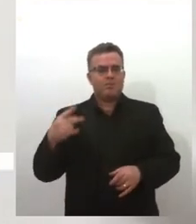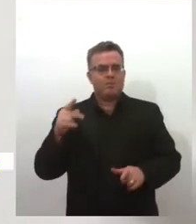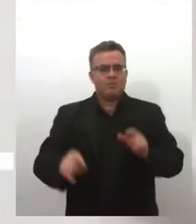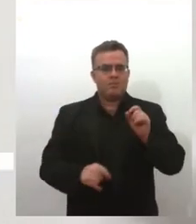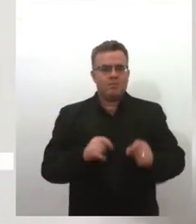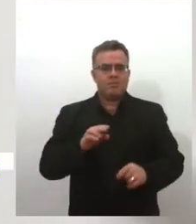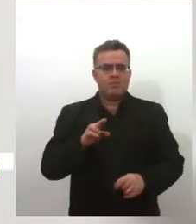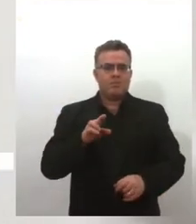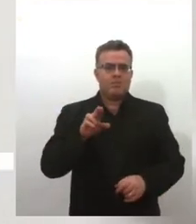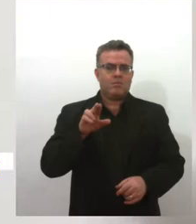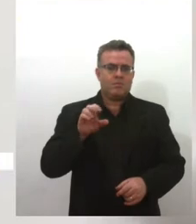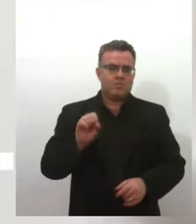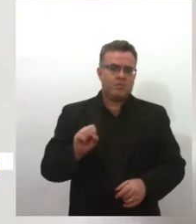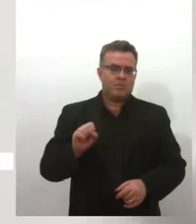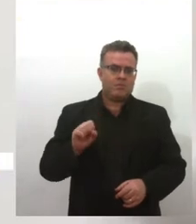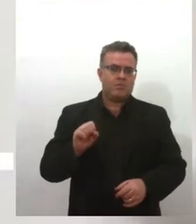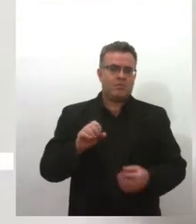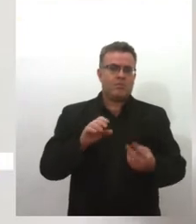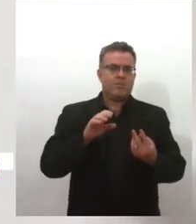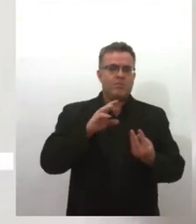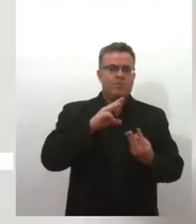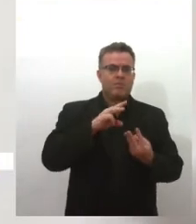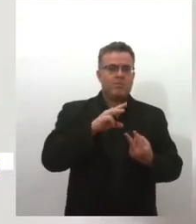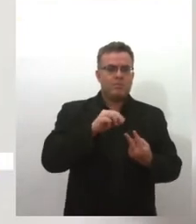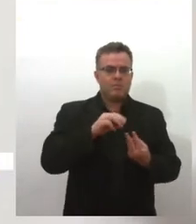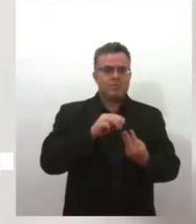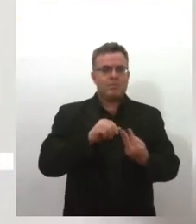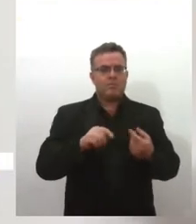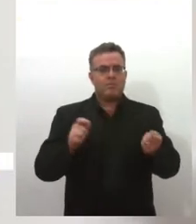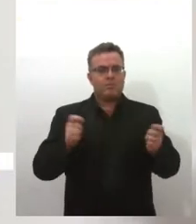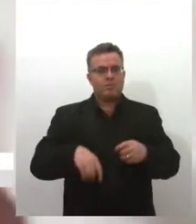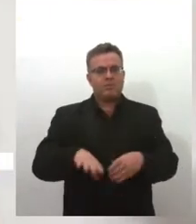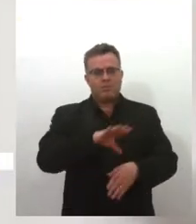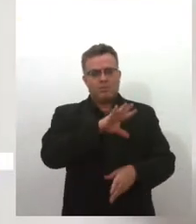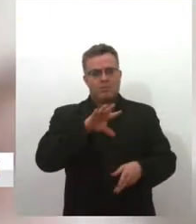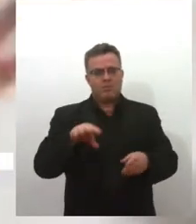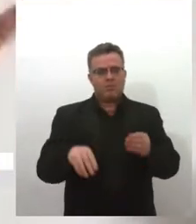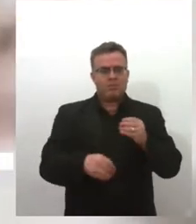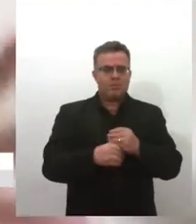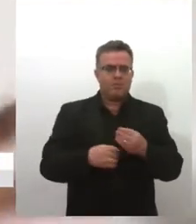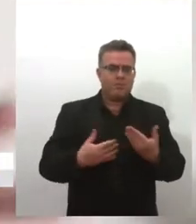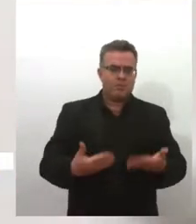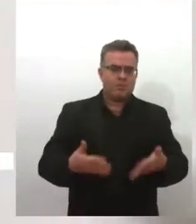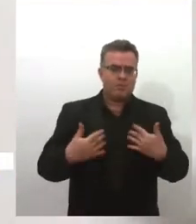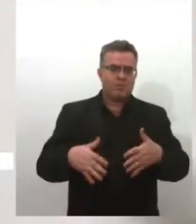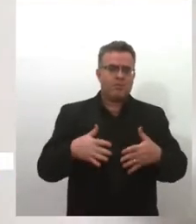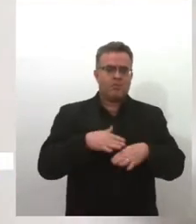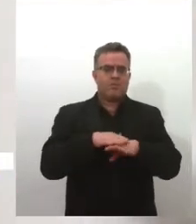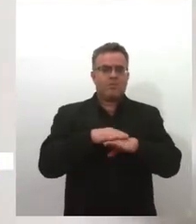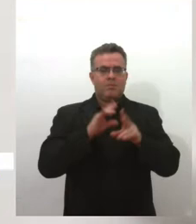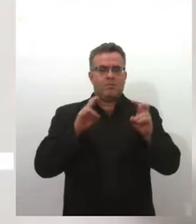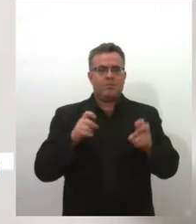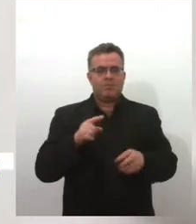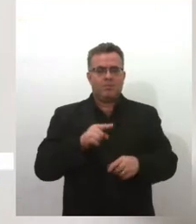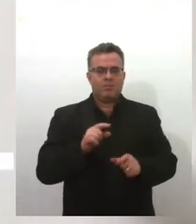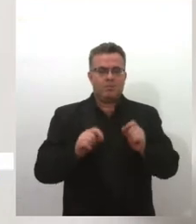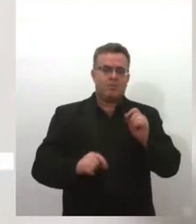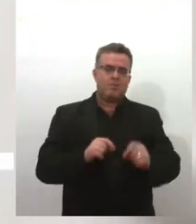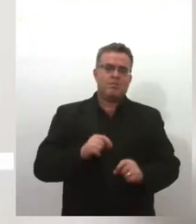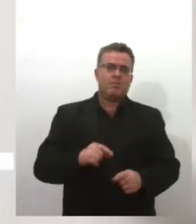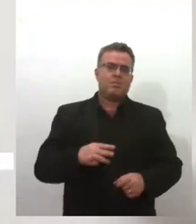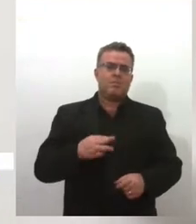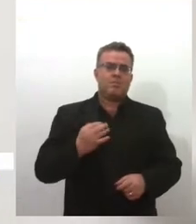UFIS, né, que é a Marisol. E aí eu fiz uma live com ela essa semana, e a estava juntamente conversando sobre isso, né, que é uma lição que chegou a